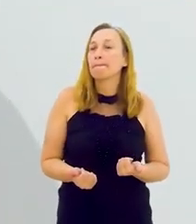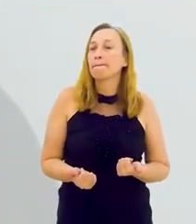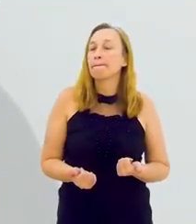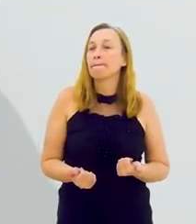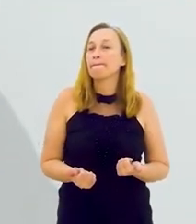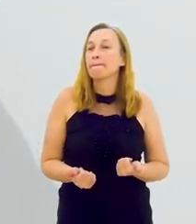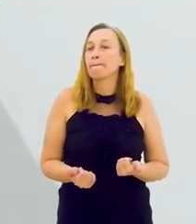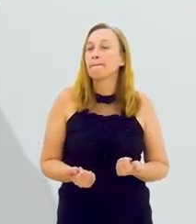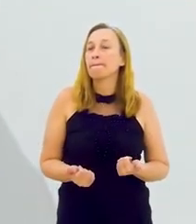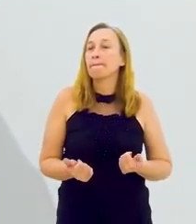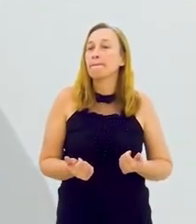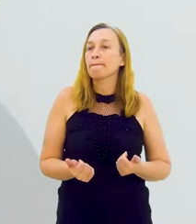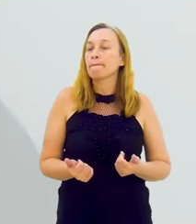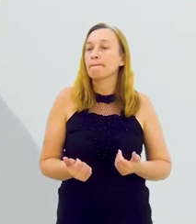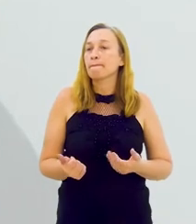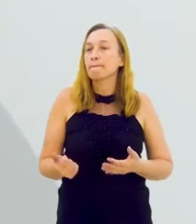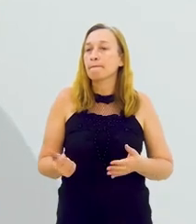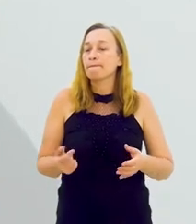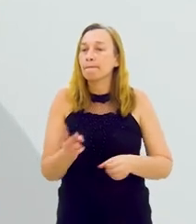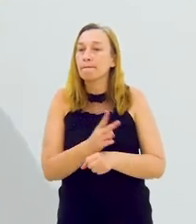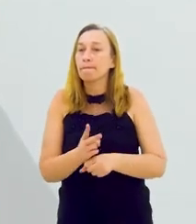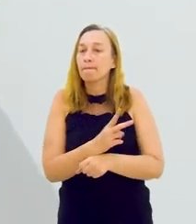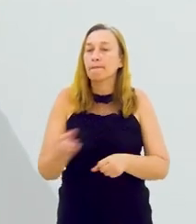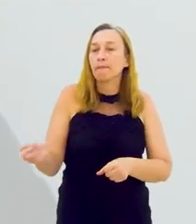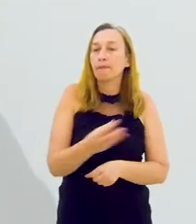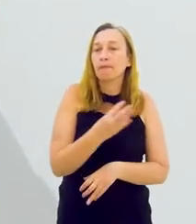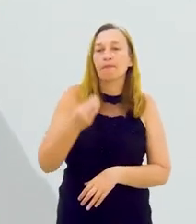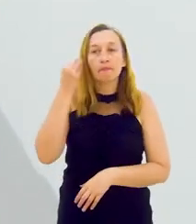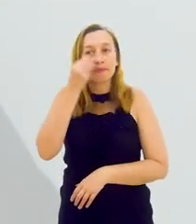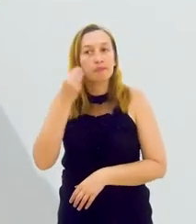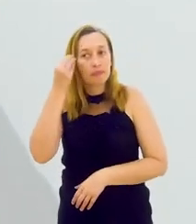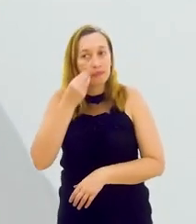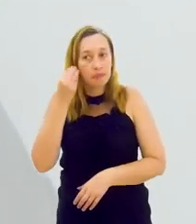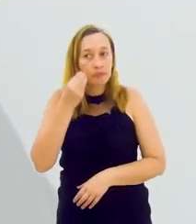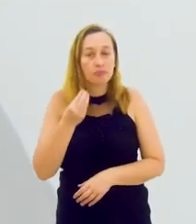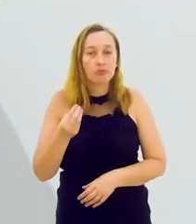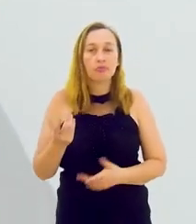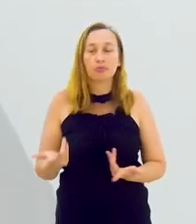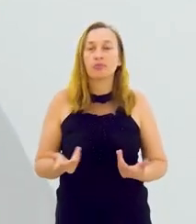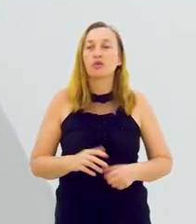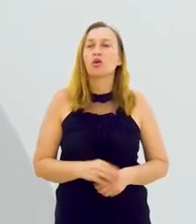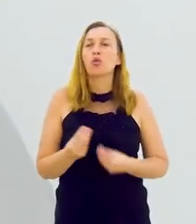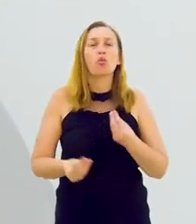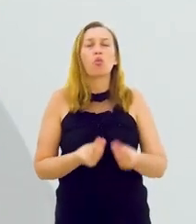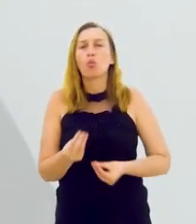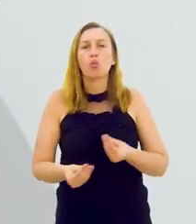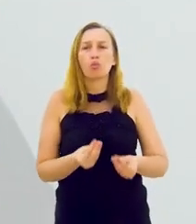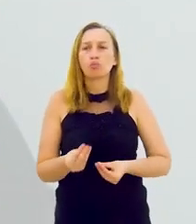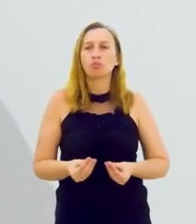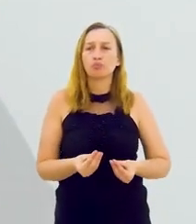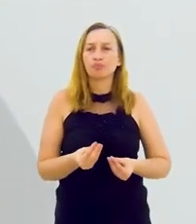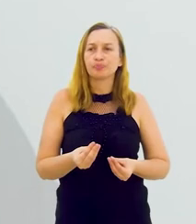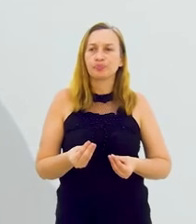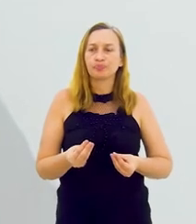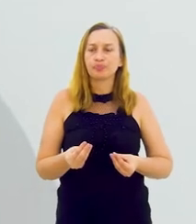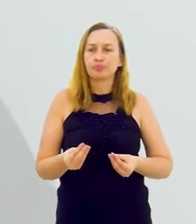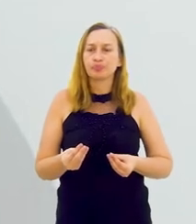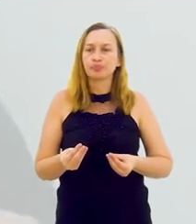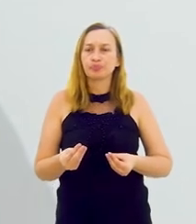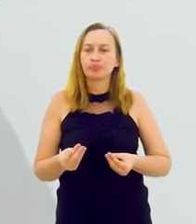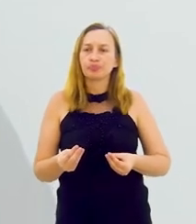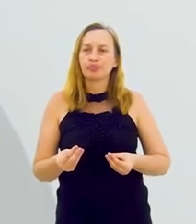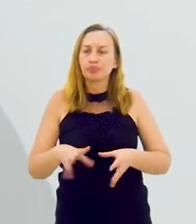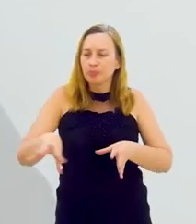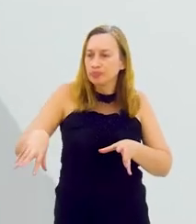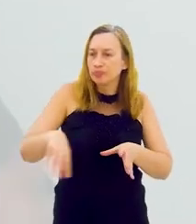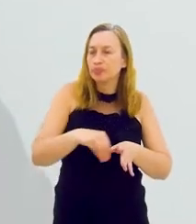tem a trazer para elas e estão migrando para novas experiências levadas pelo fator de novidade. Como é que a